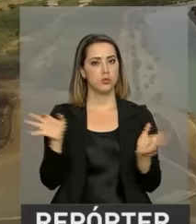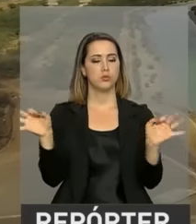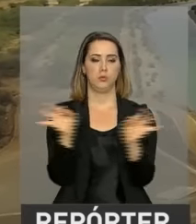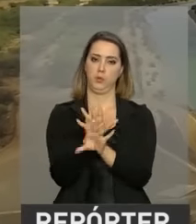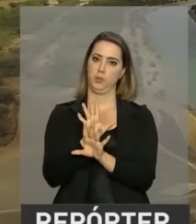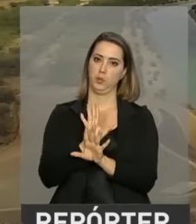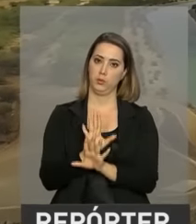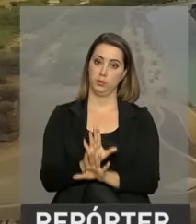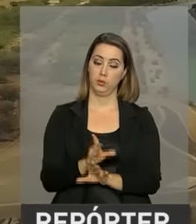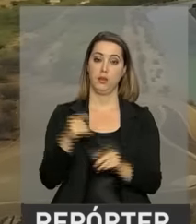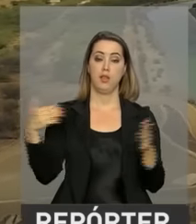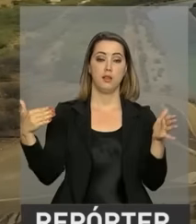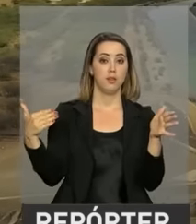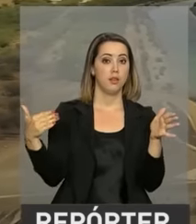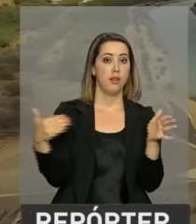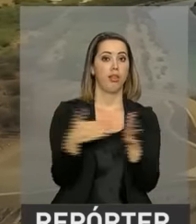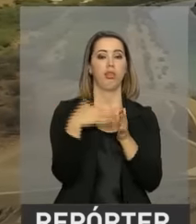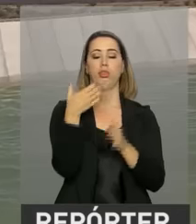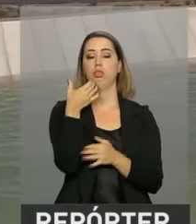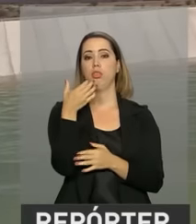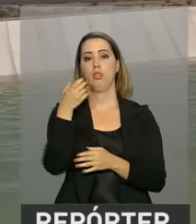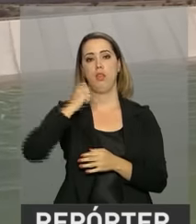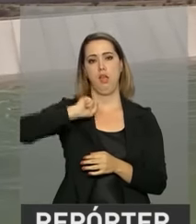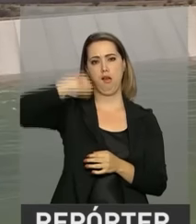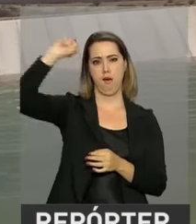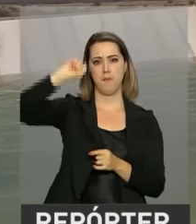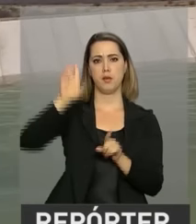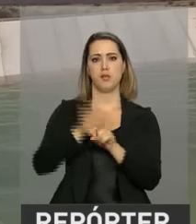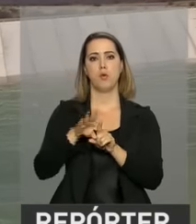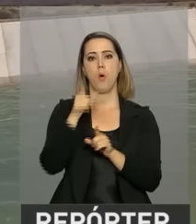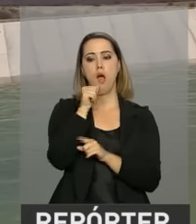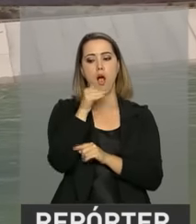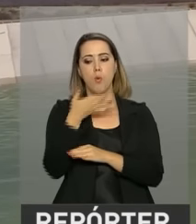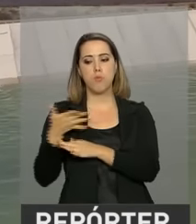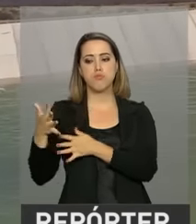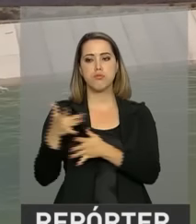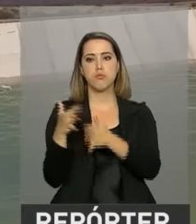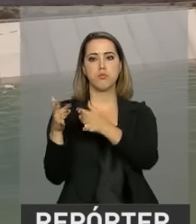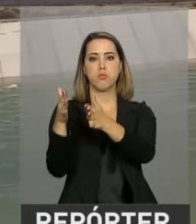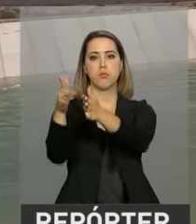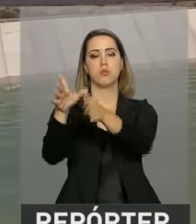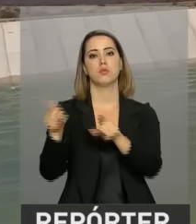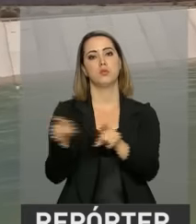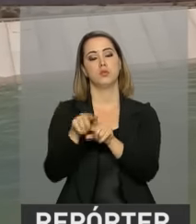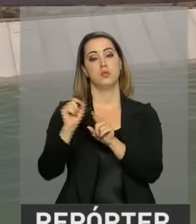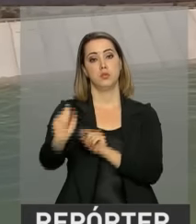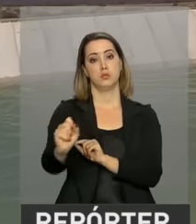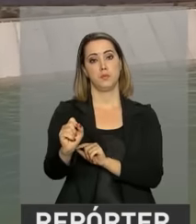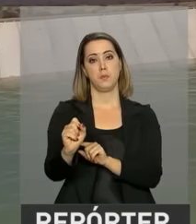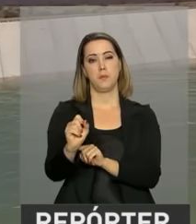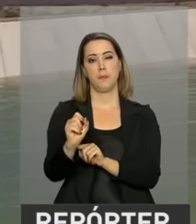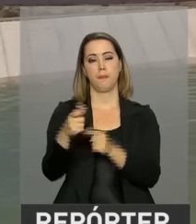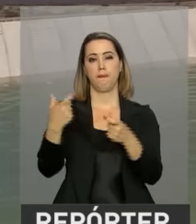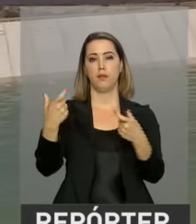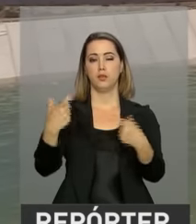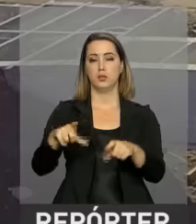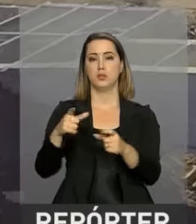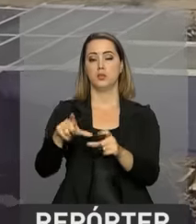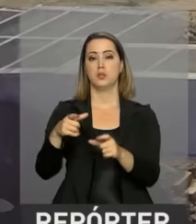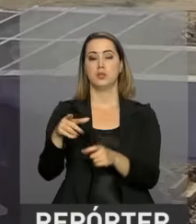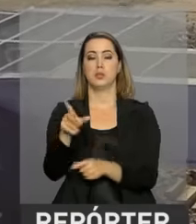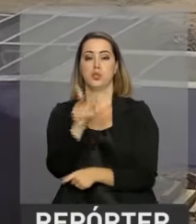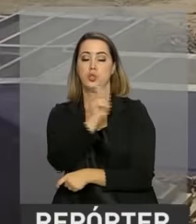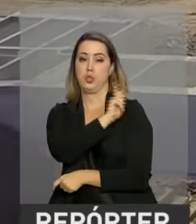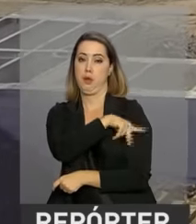estar pronta. E até abril do ano que vem, a água deve chegar até os municípios de Monteiro e Campina Grande, na Paraíba.